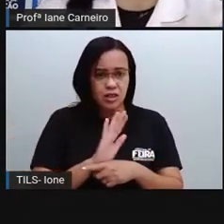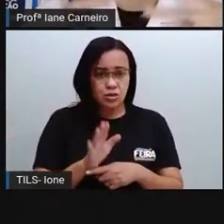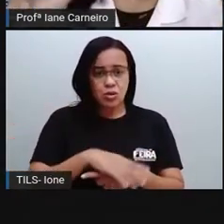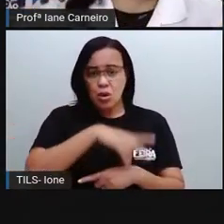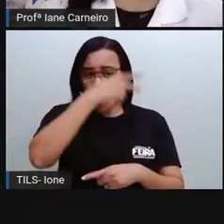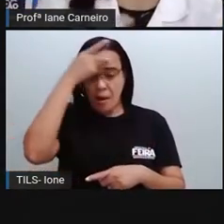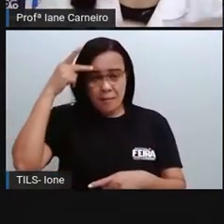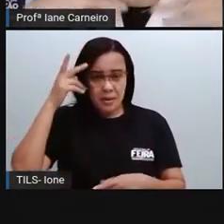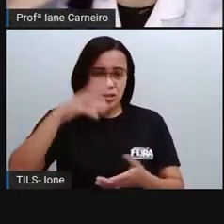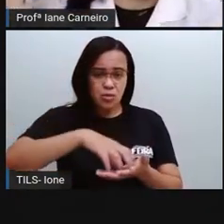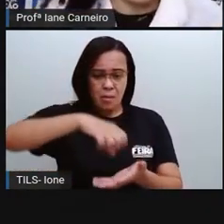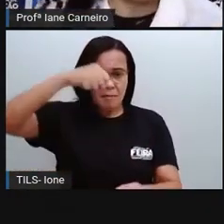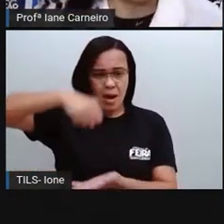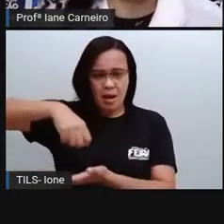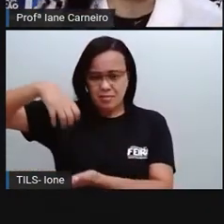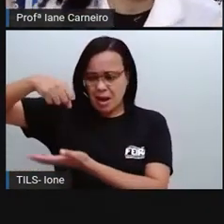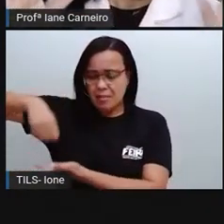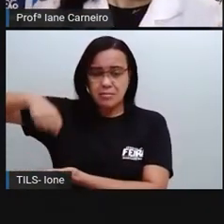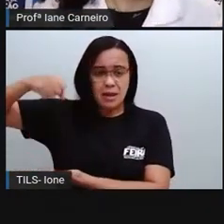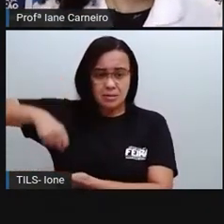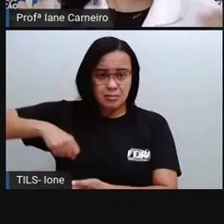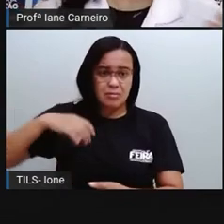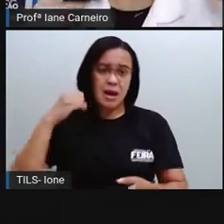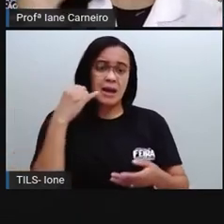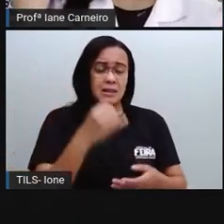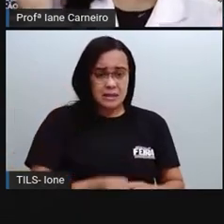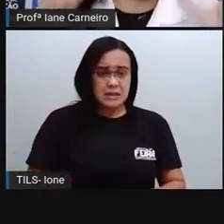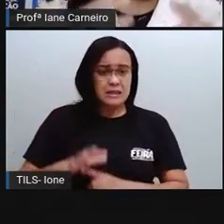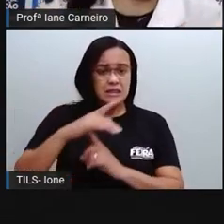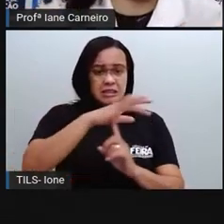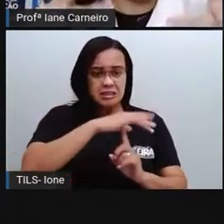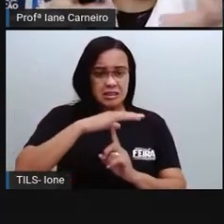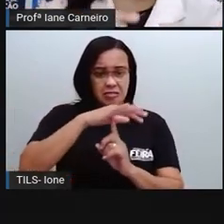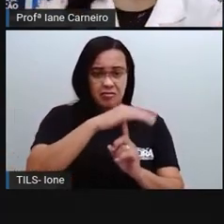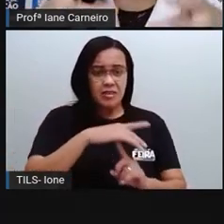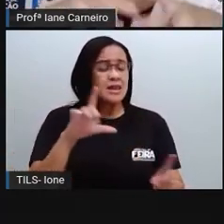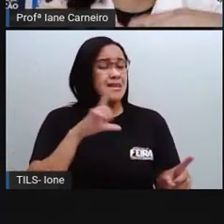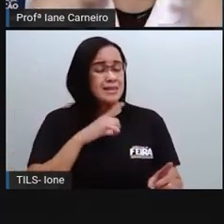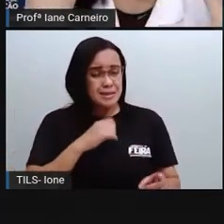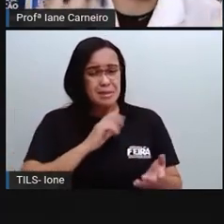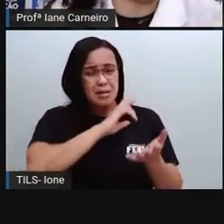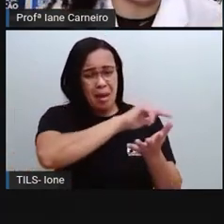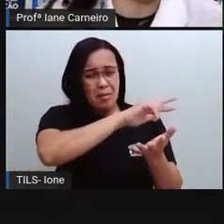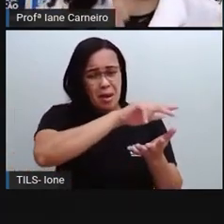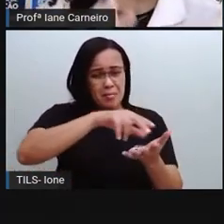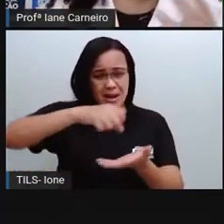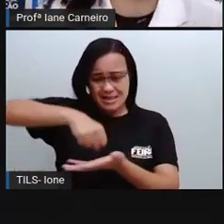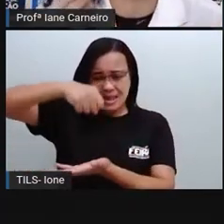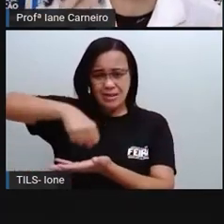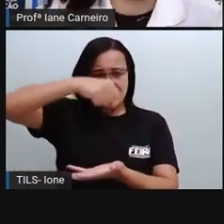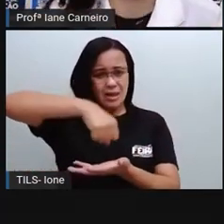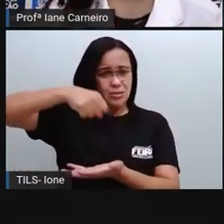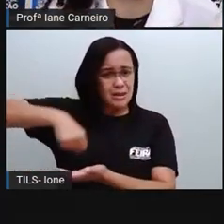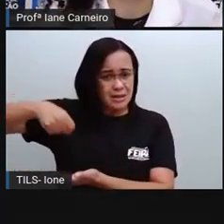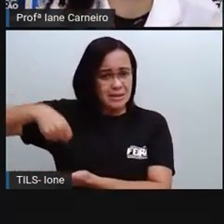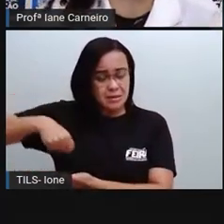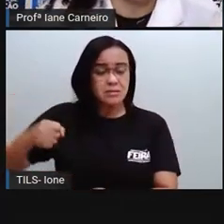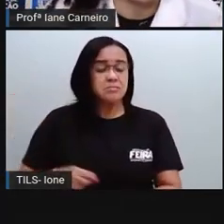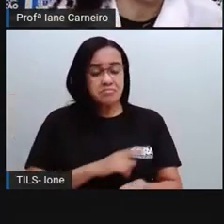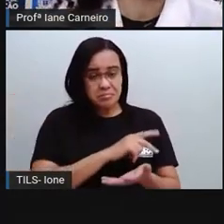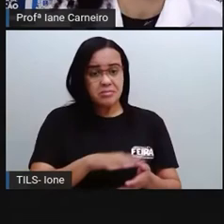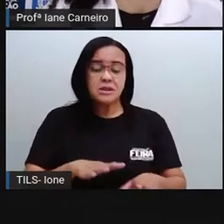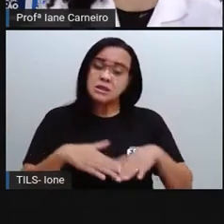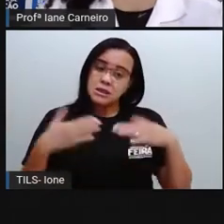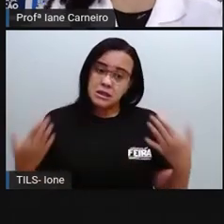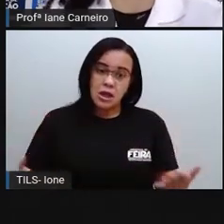se fizer uma feira, vários plásticos. Além disso, ainda tem a embalagem, saquinho em que a gente pesa as verduras, as frutas, então o